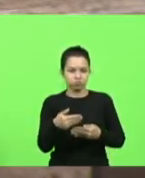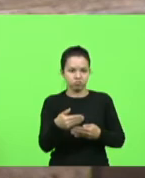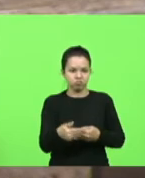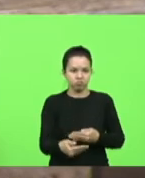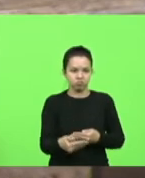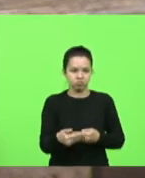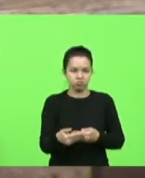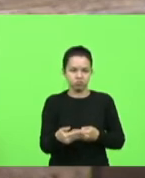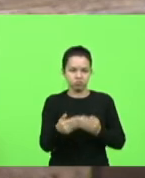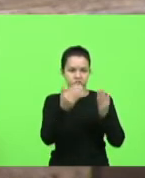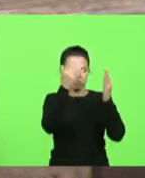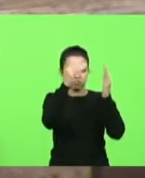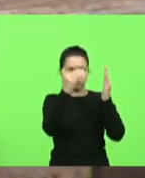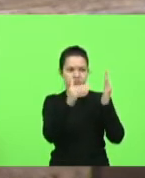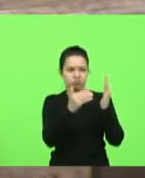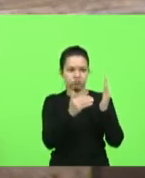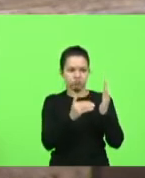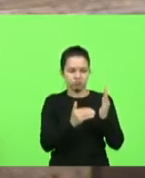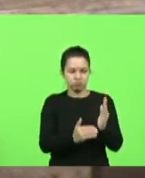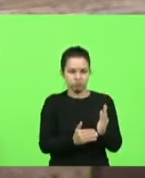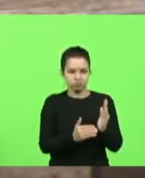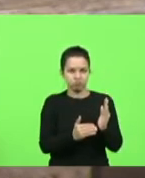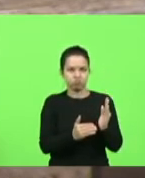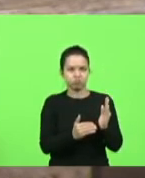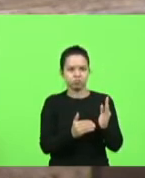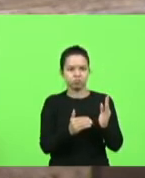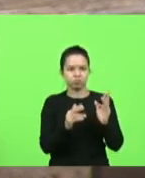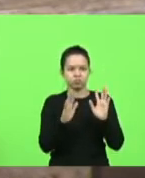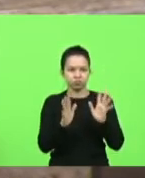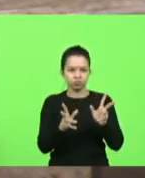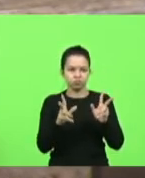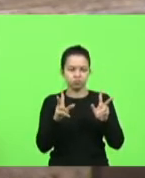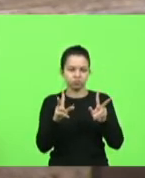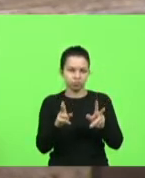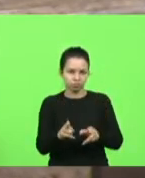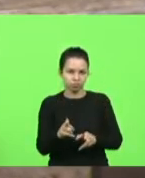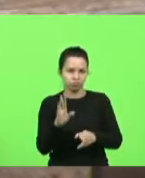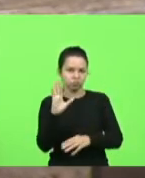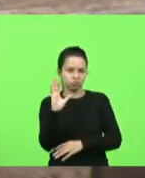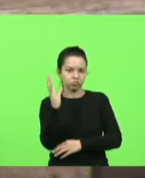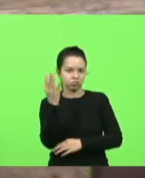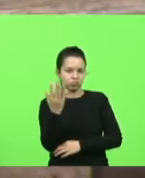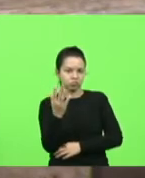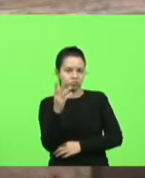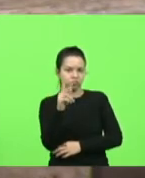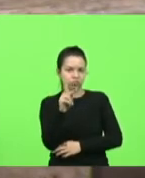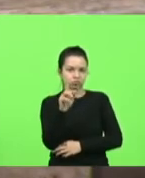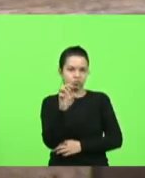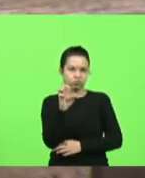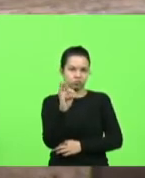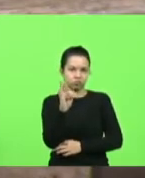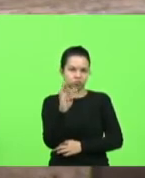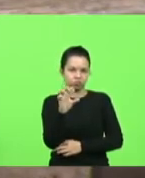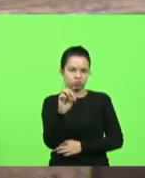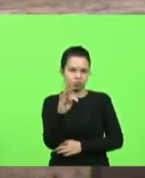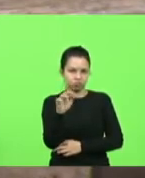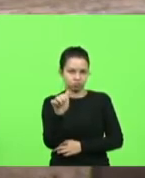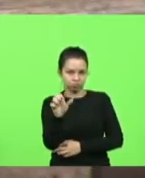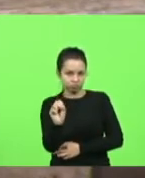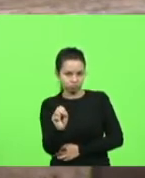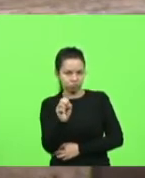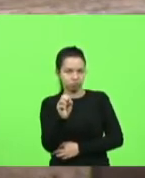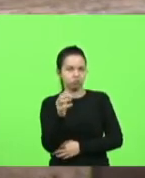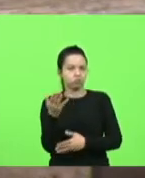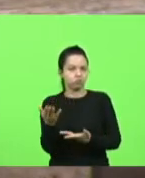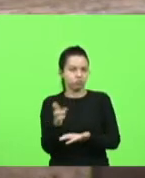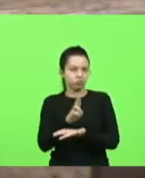como já acontece lá em em Pelotas que na universidade